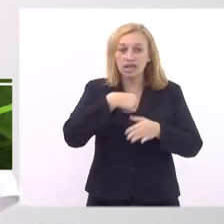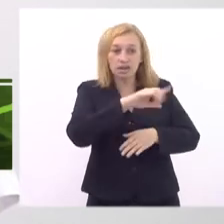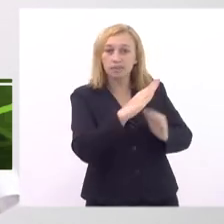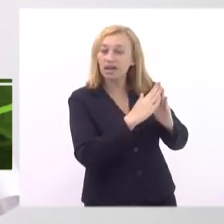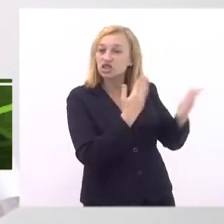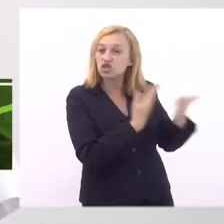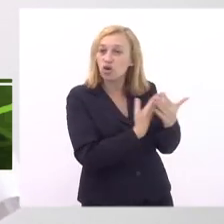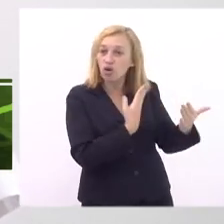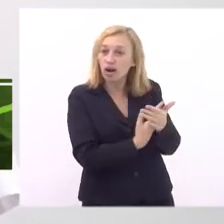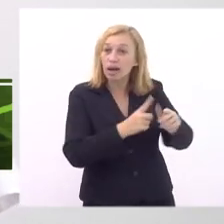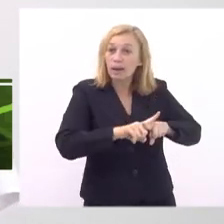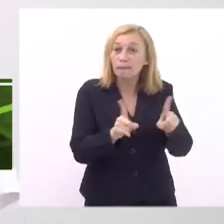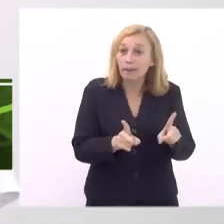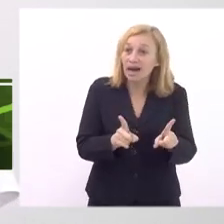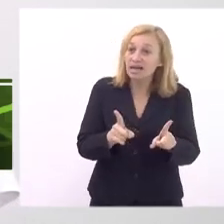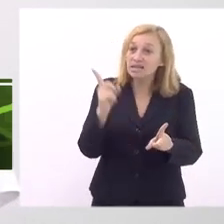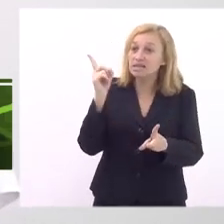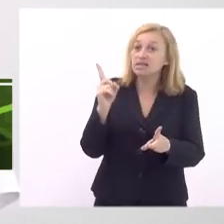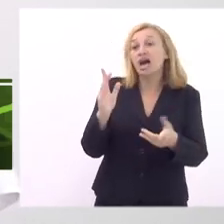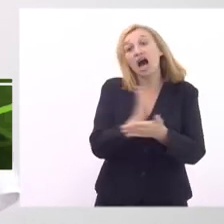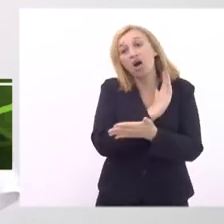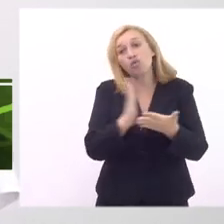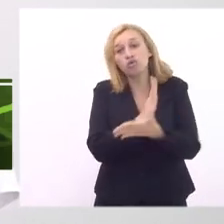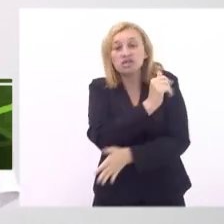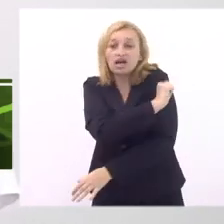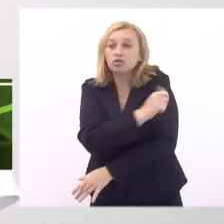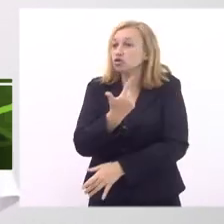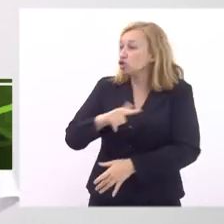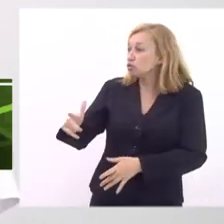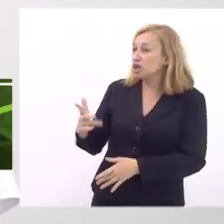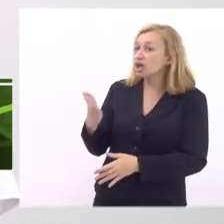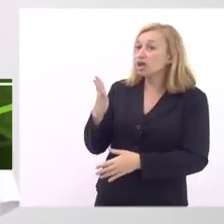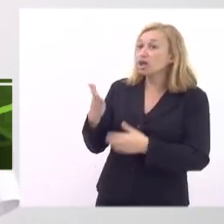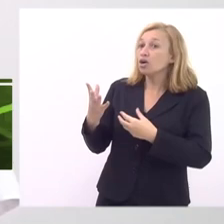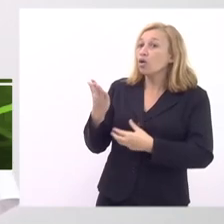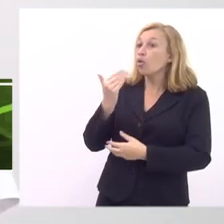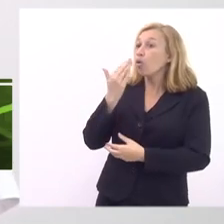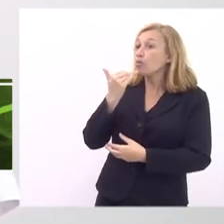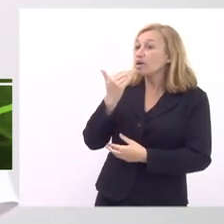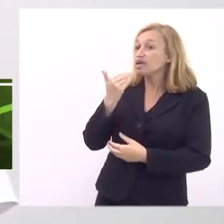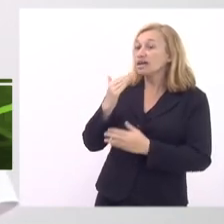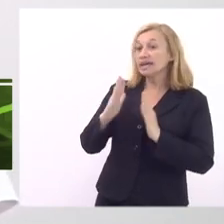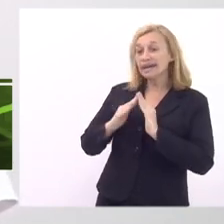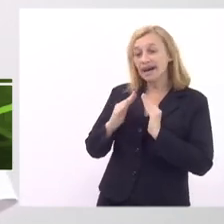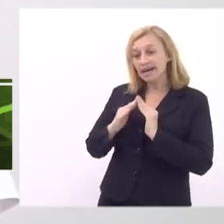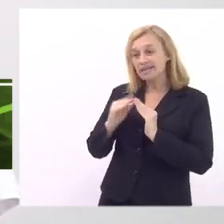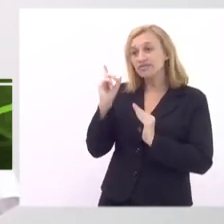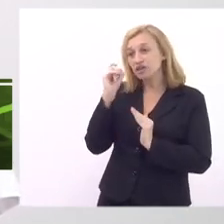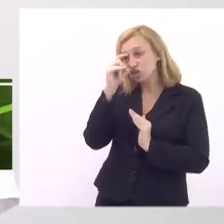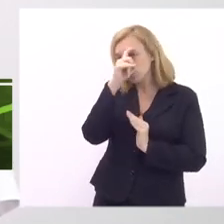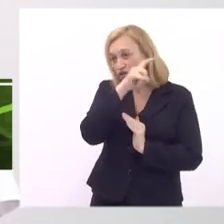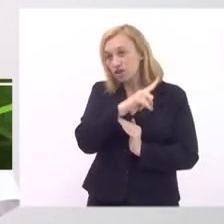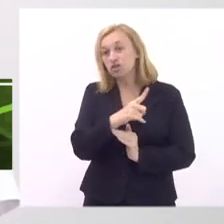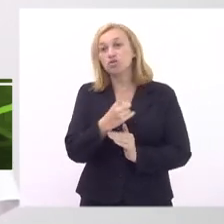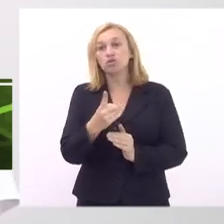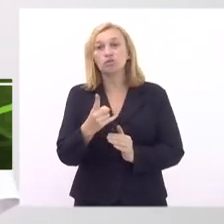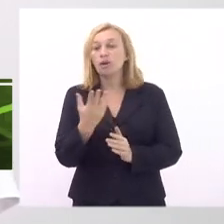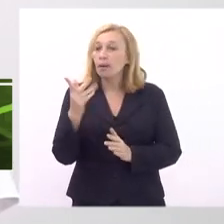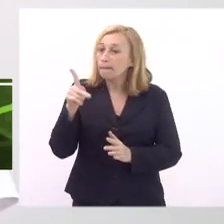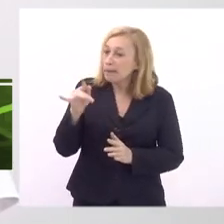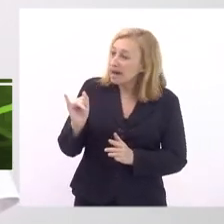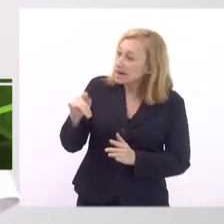escola mas é aquilo muitos alunos não tem condição de comer em casa pois os pais não tem condição